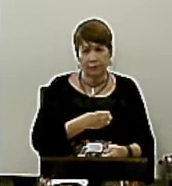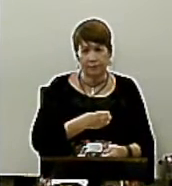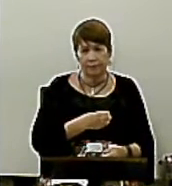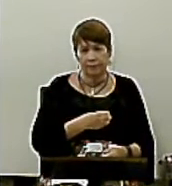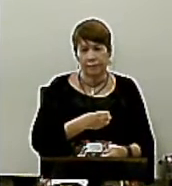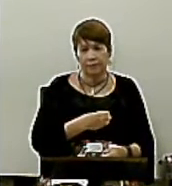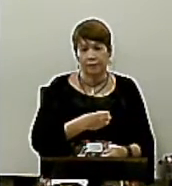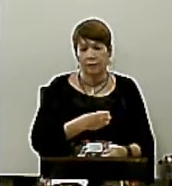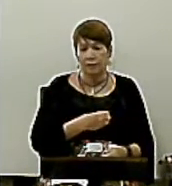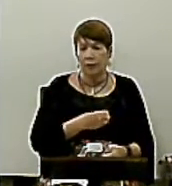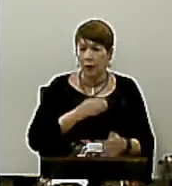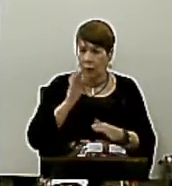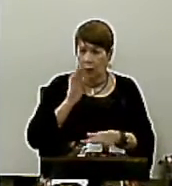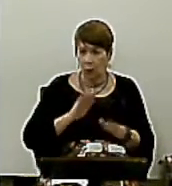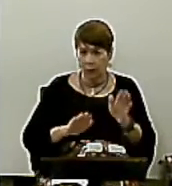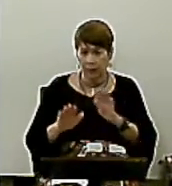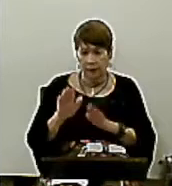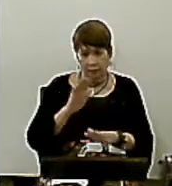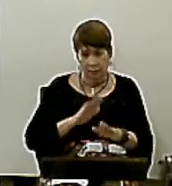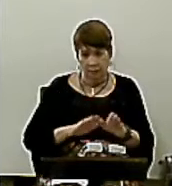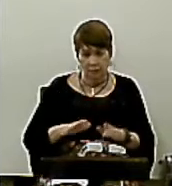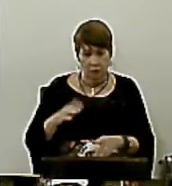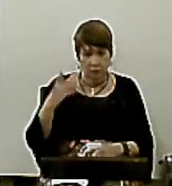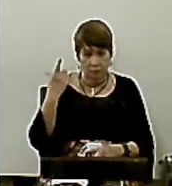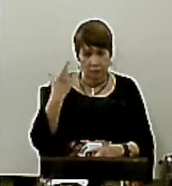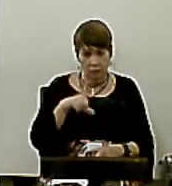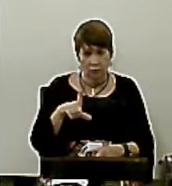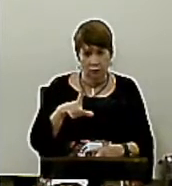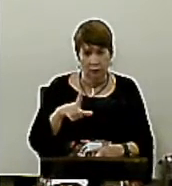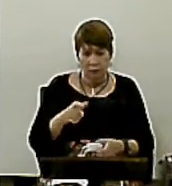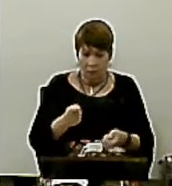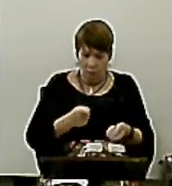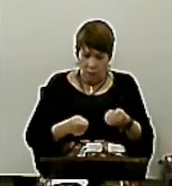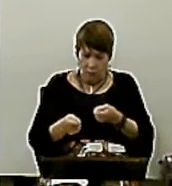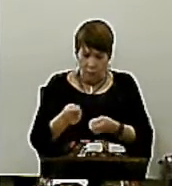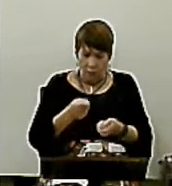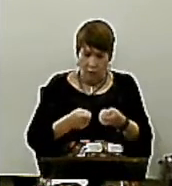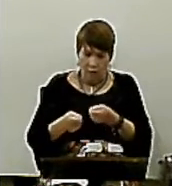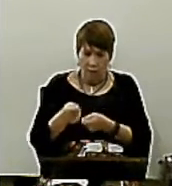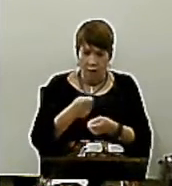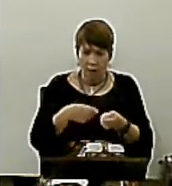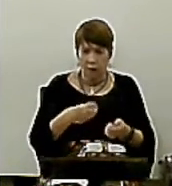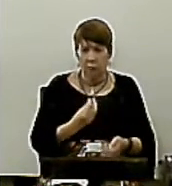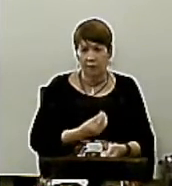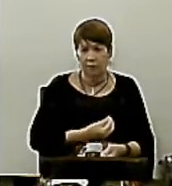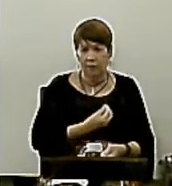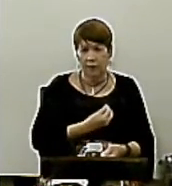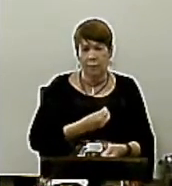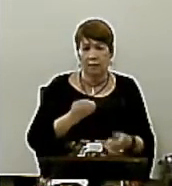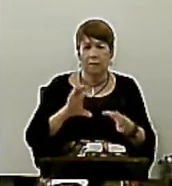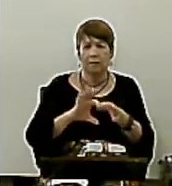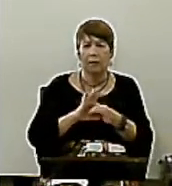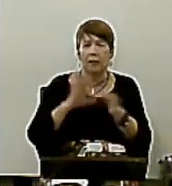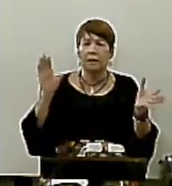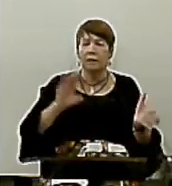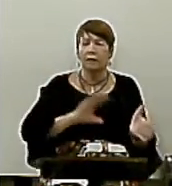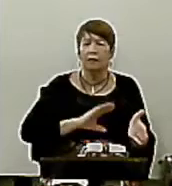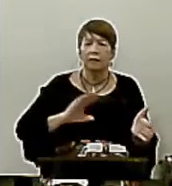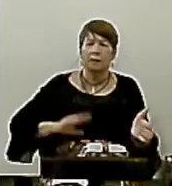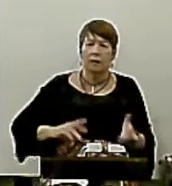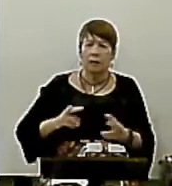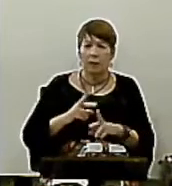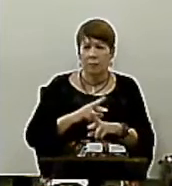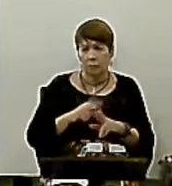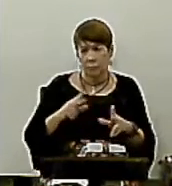rédeas Pode não conseguir Controla-las Depois A liberdade Cristã É diferente Porque a liberdade Que